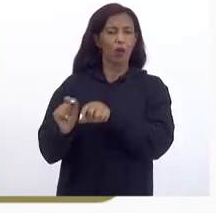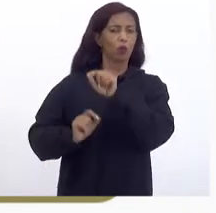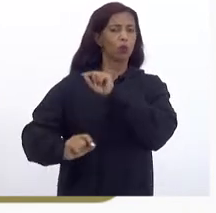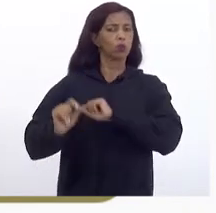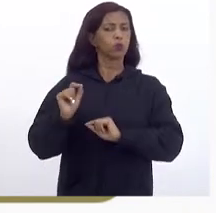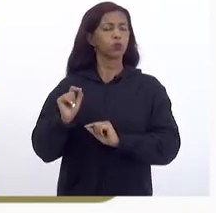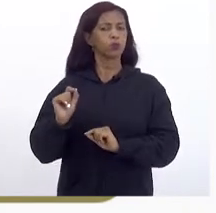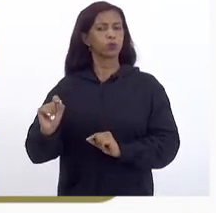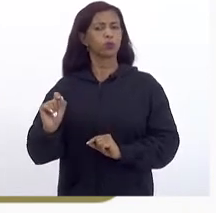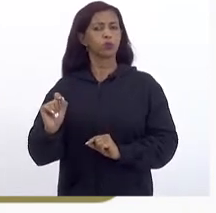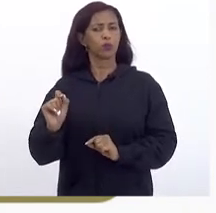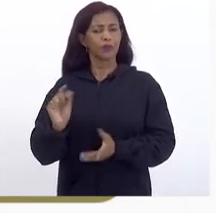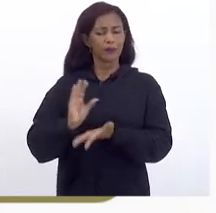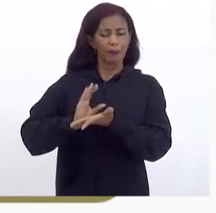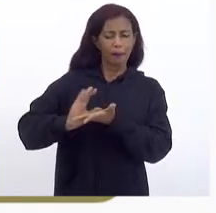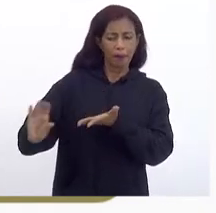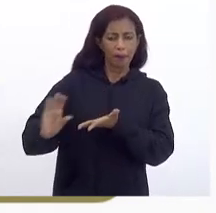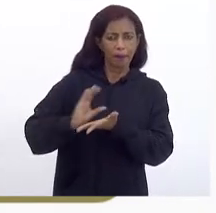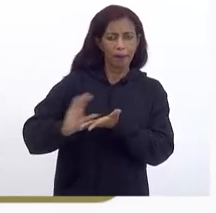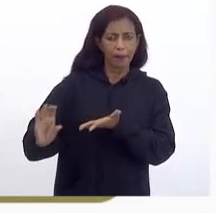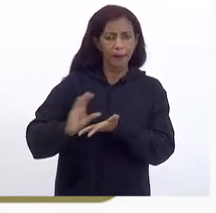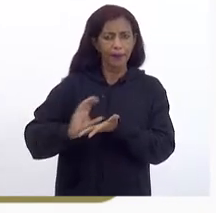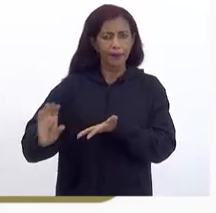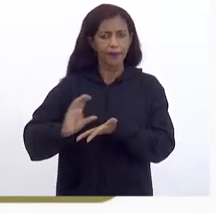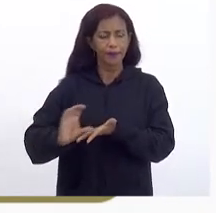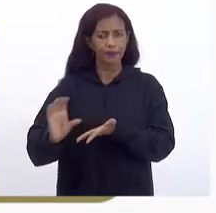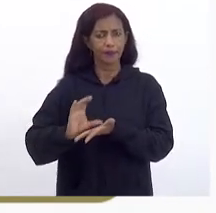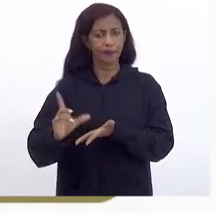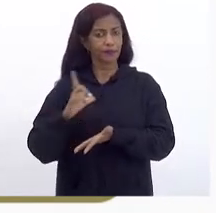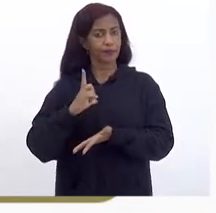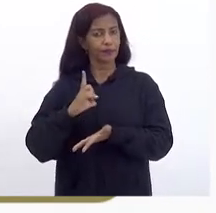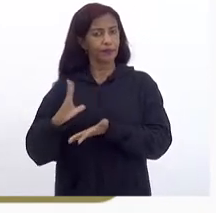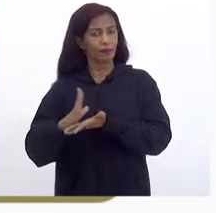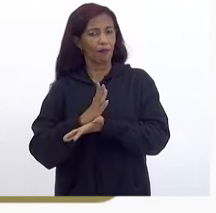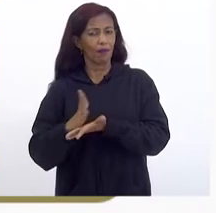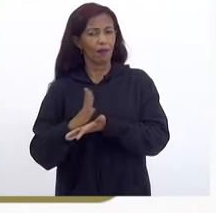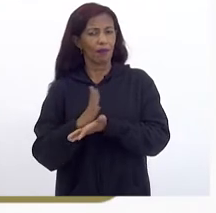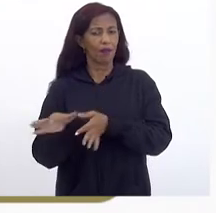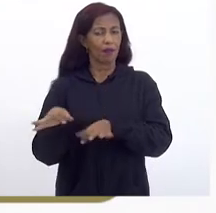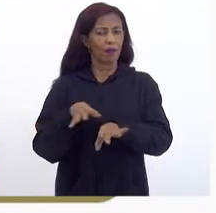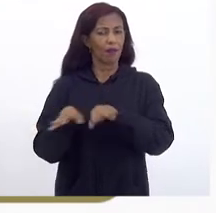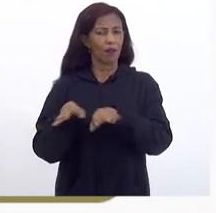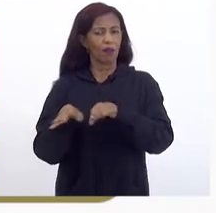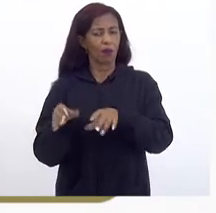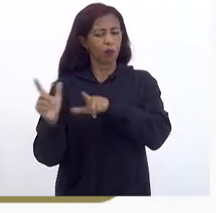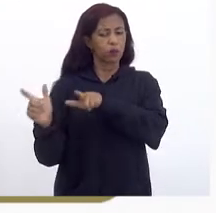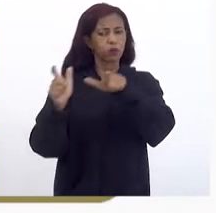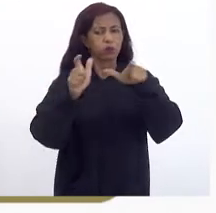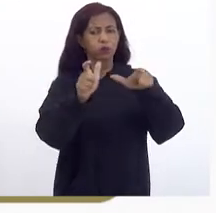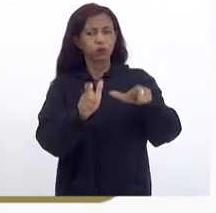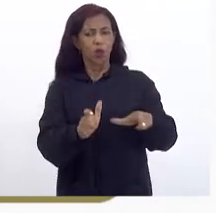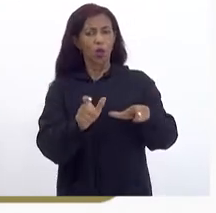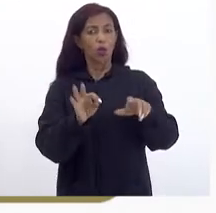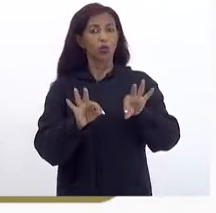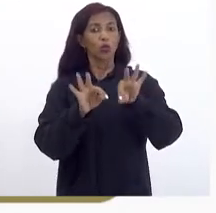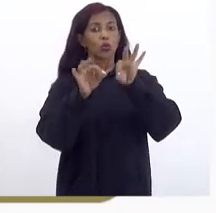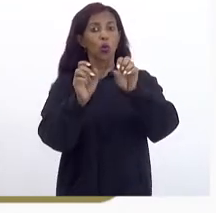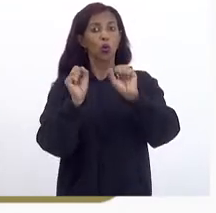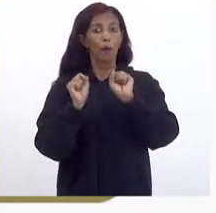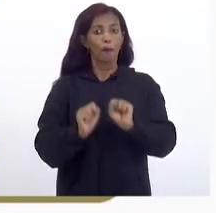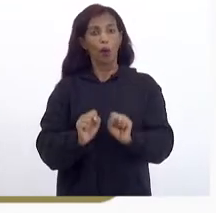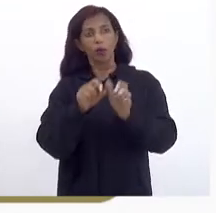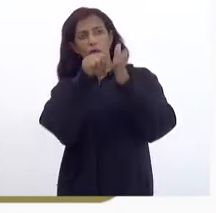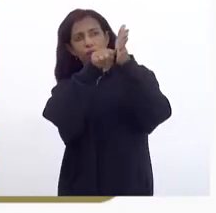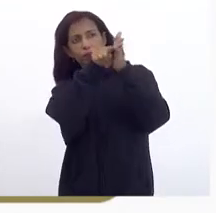que a gente Vai investir Tem de alguma forma Um local Que todos possam consultar E